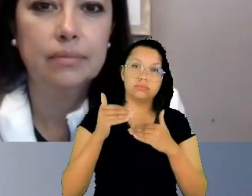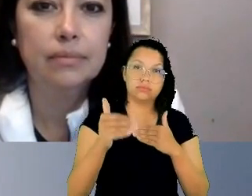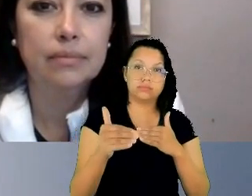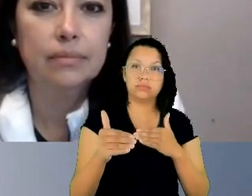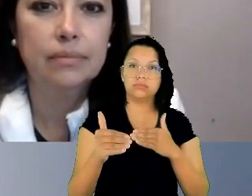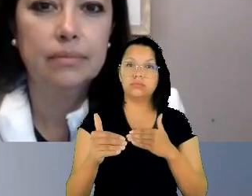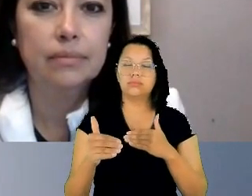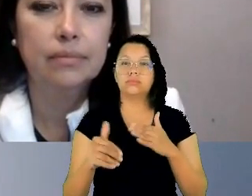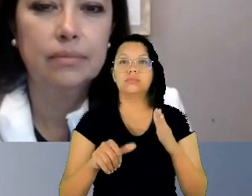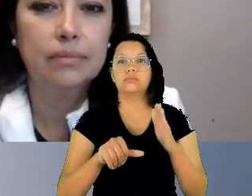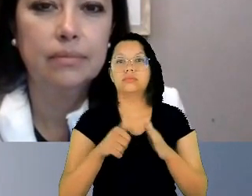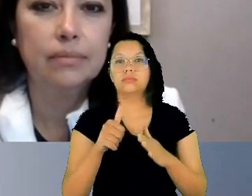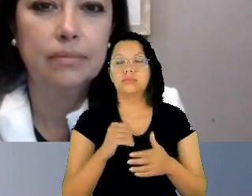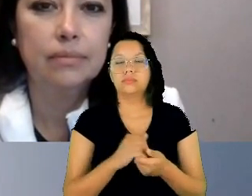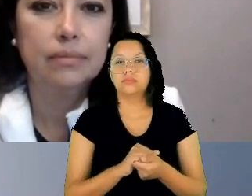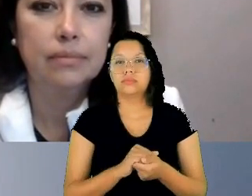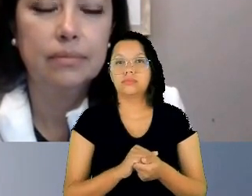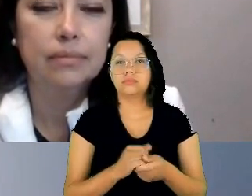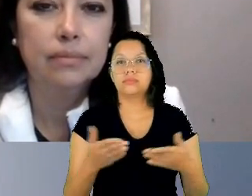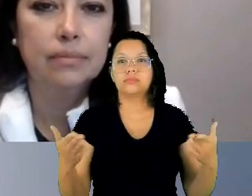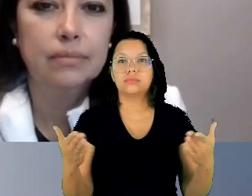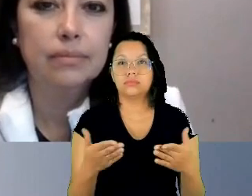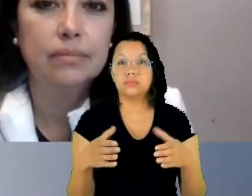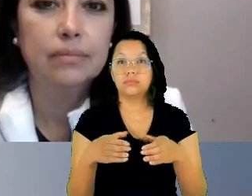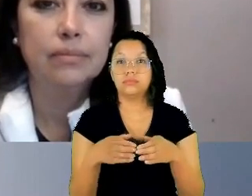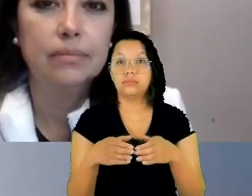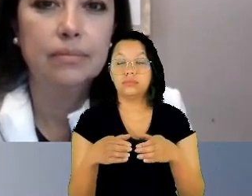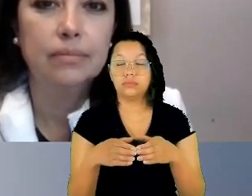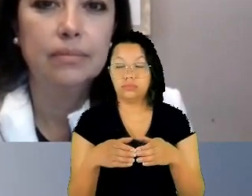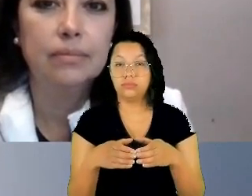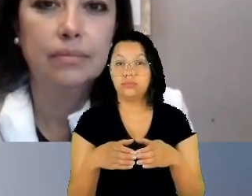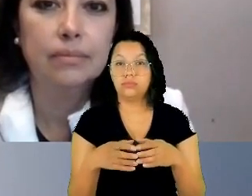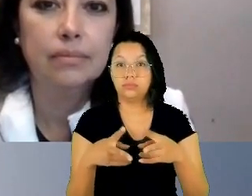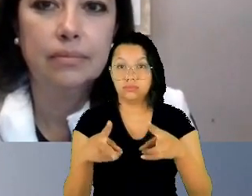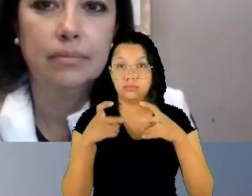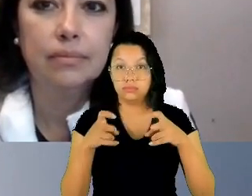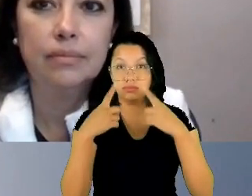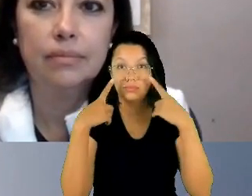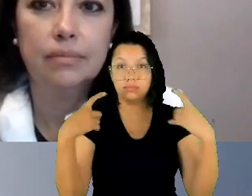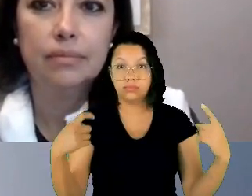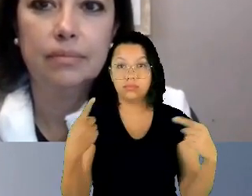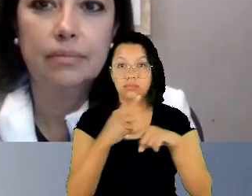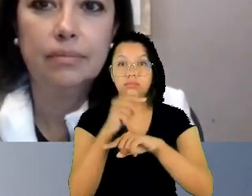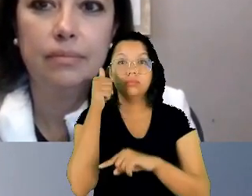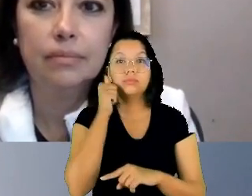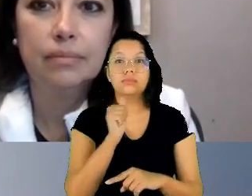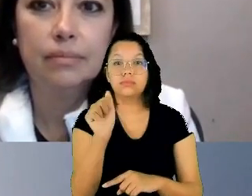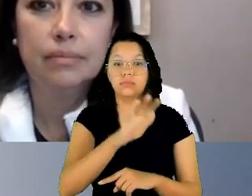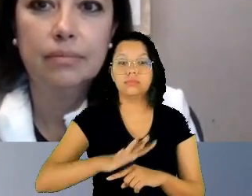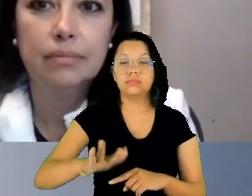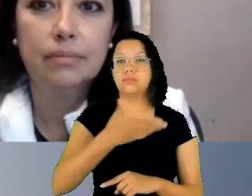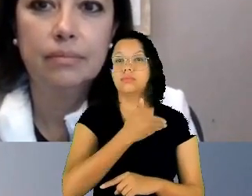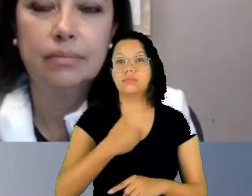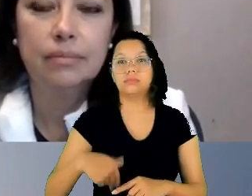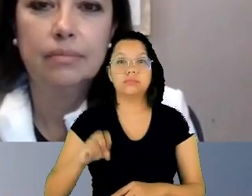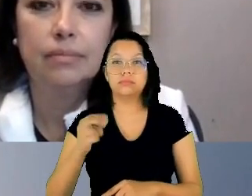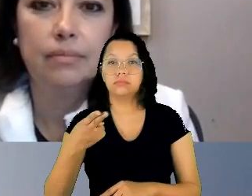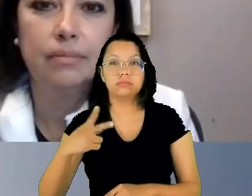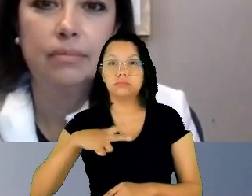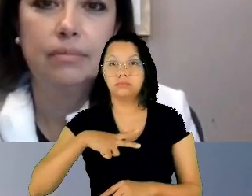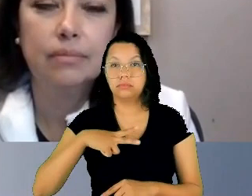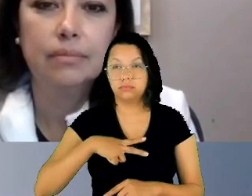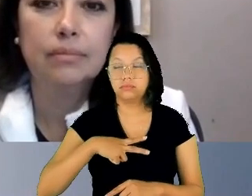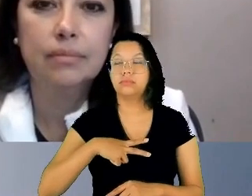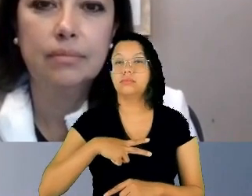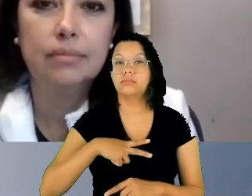esta Convenção reconhece que a violência contra a mulher no âmbito público ou privado constitui grave violação